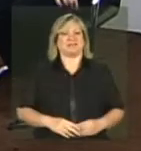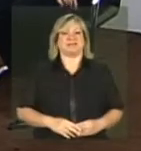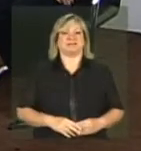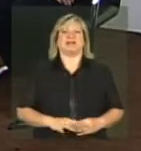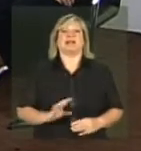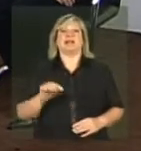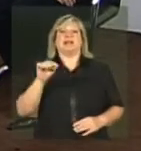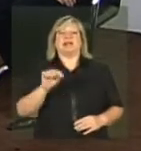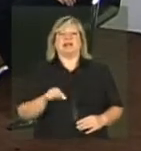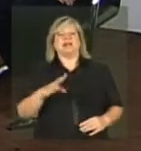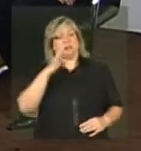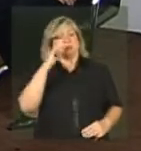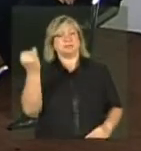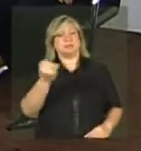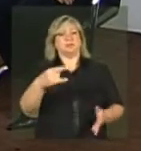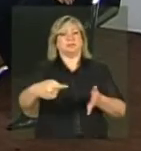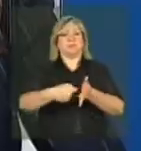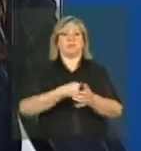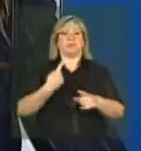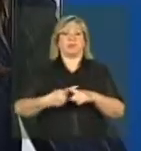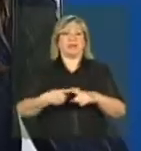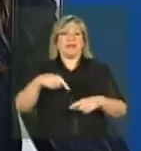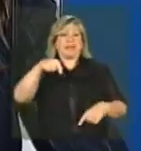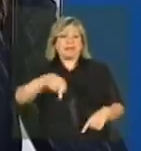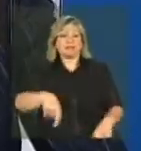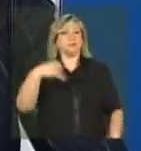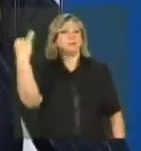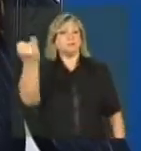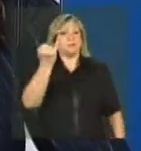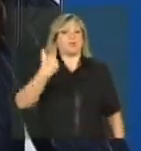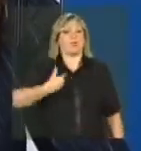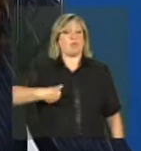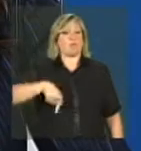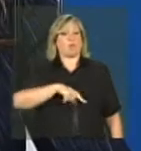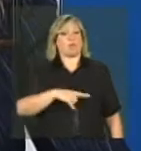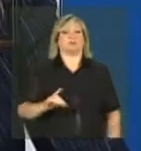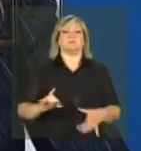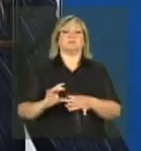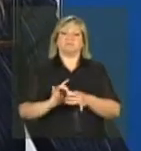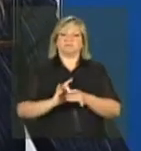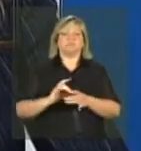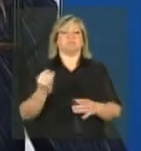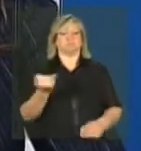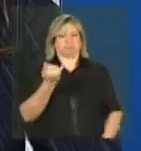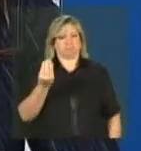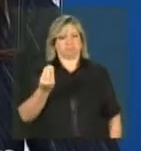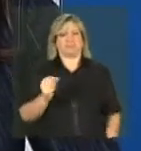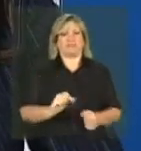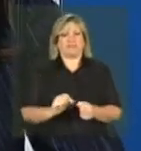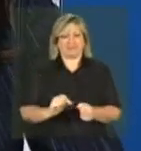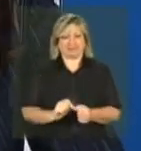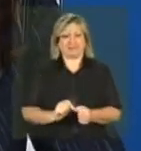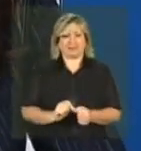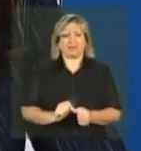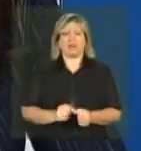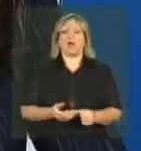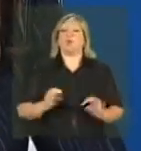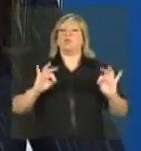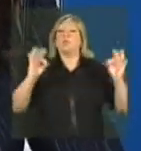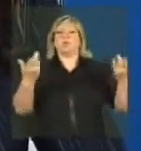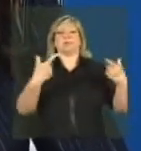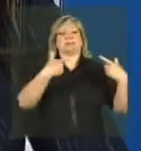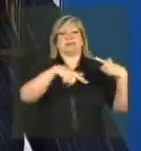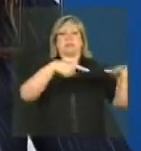Essa foi uma excelente pergunta, porque hoje esse é o nosso grande desafio, né, Ana? Todas as ações, a gente sabe, quem